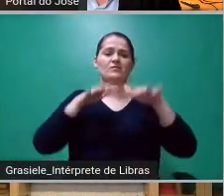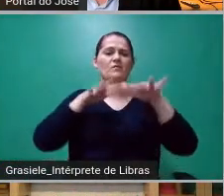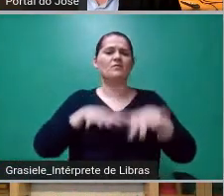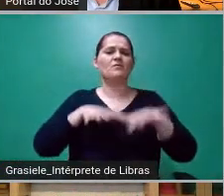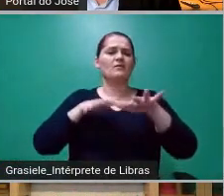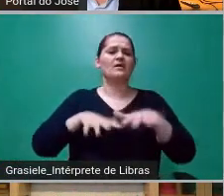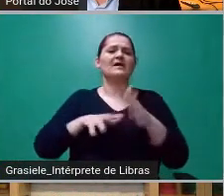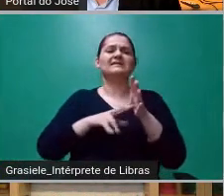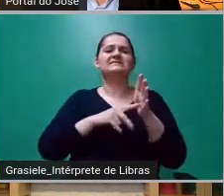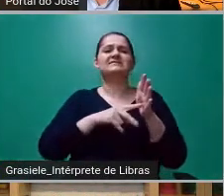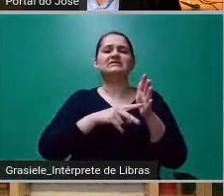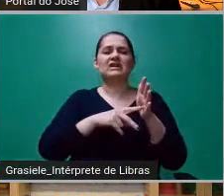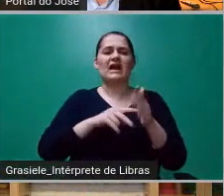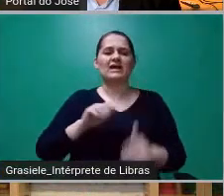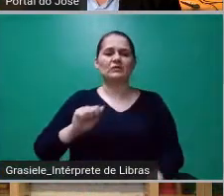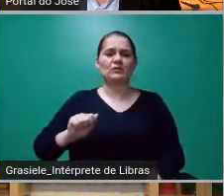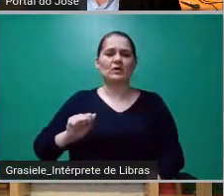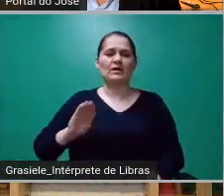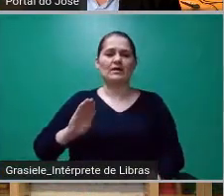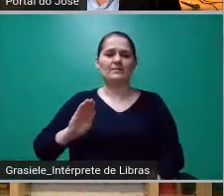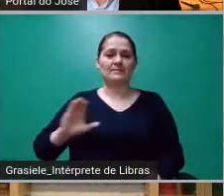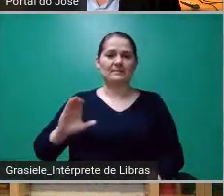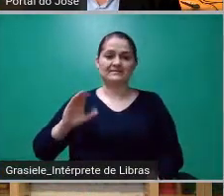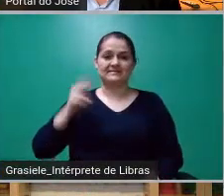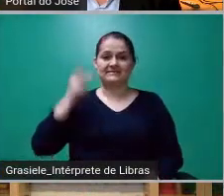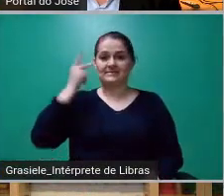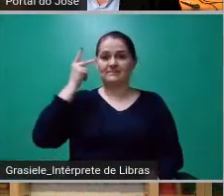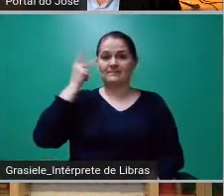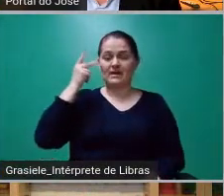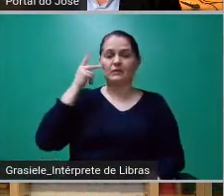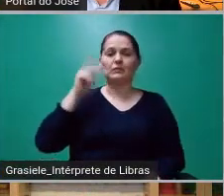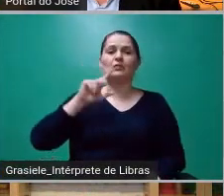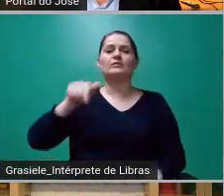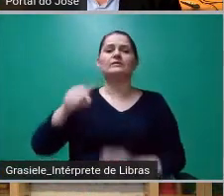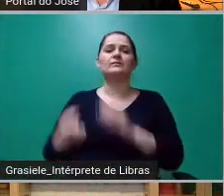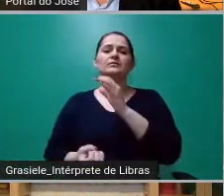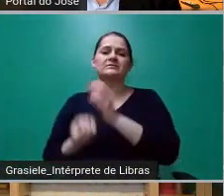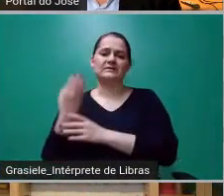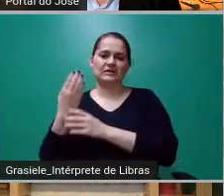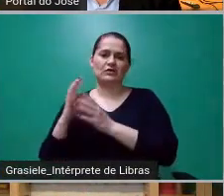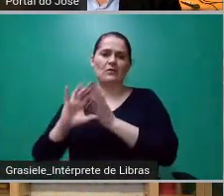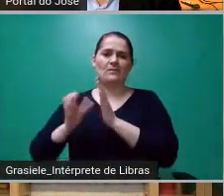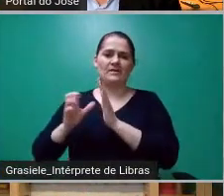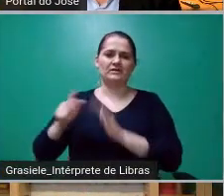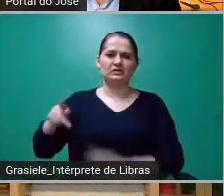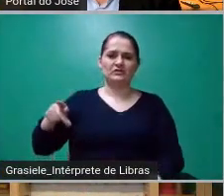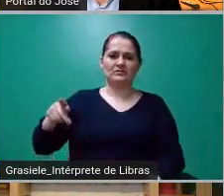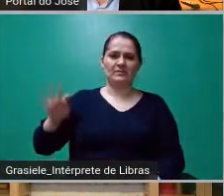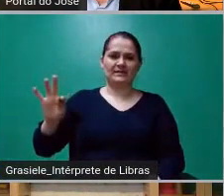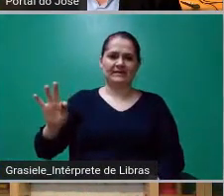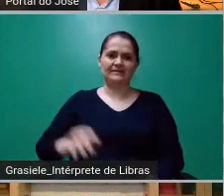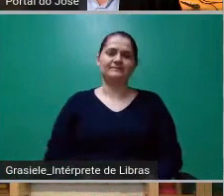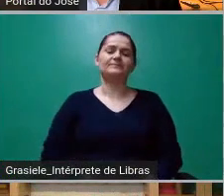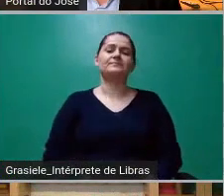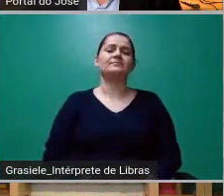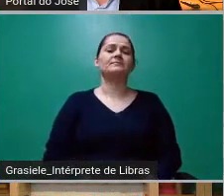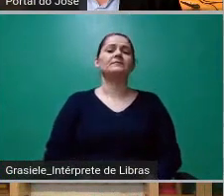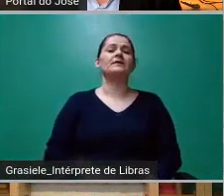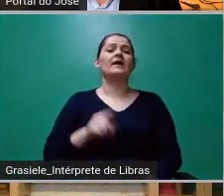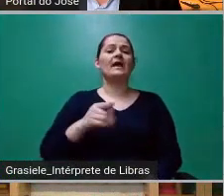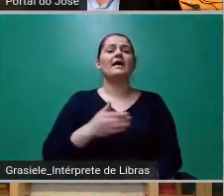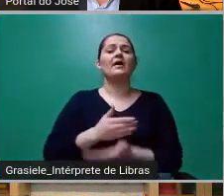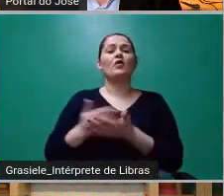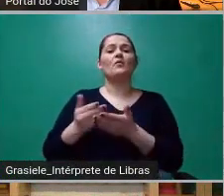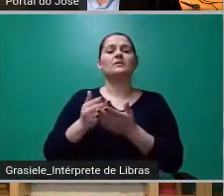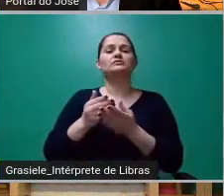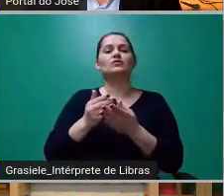depois acabaram criando o Partido dos Trabalhadores e, enfim, e que abriram uma nova vertente de poder no